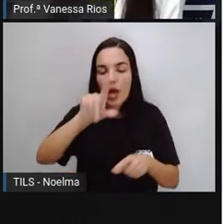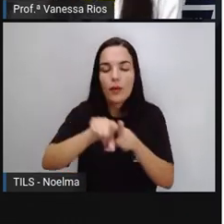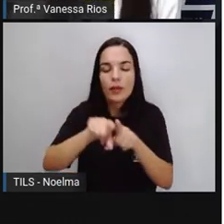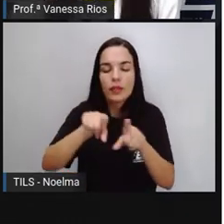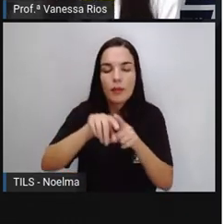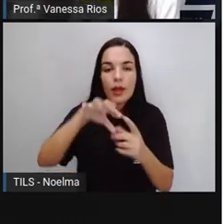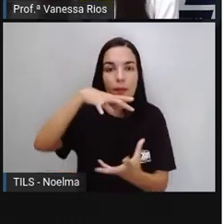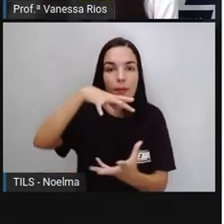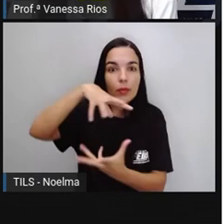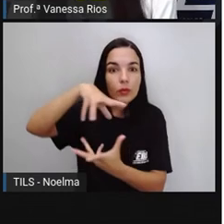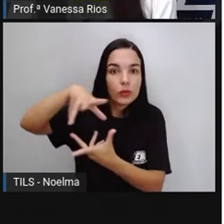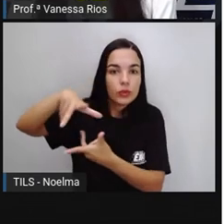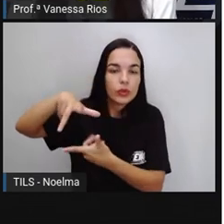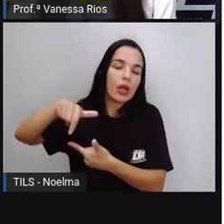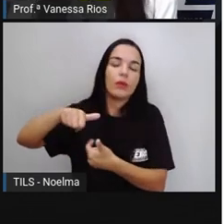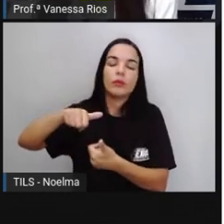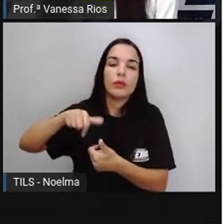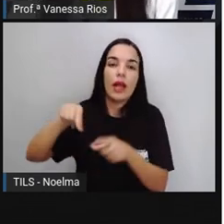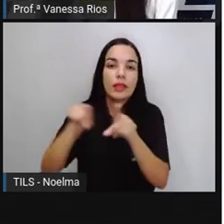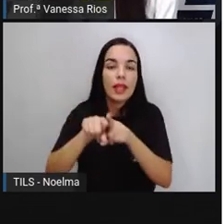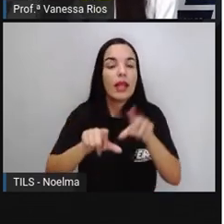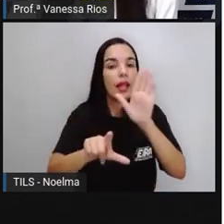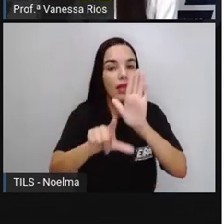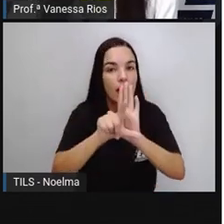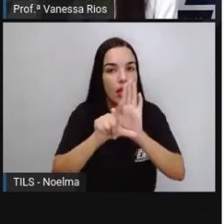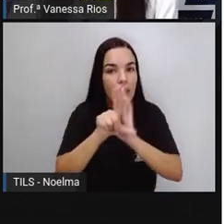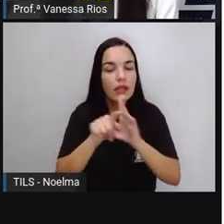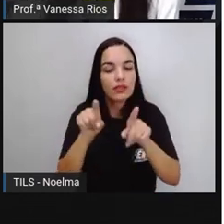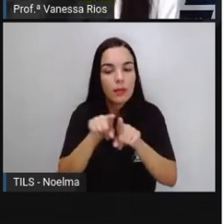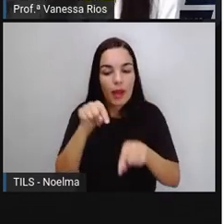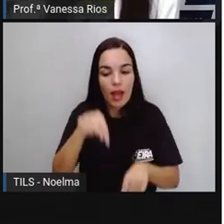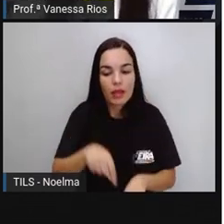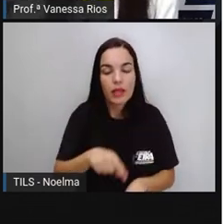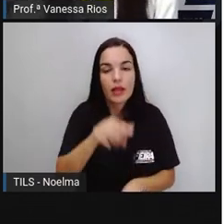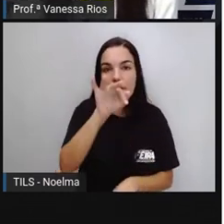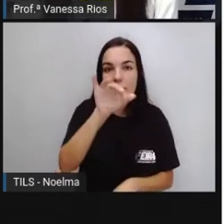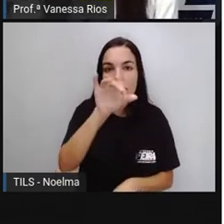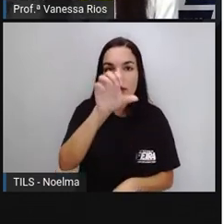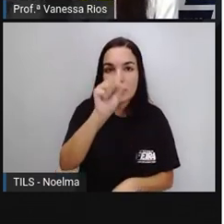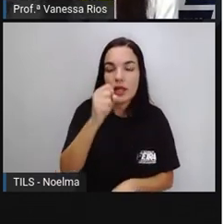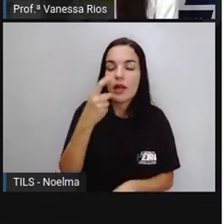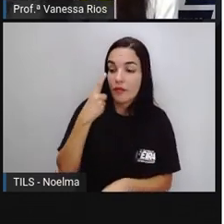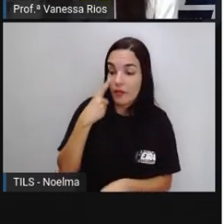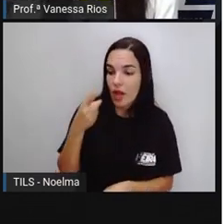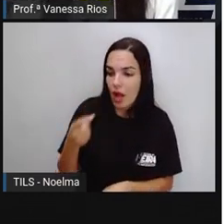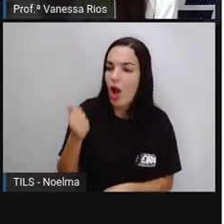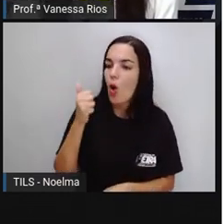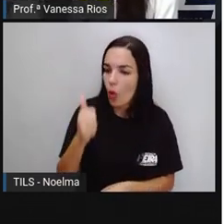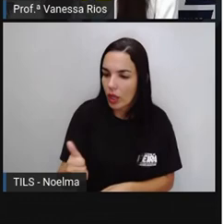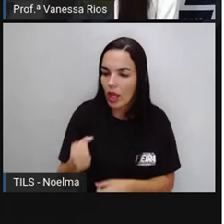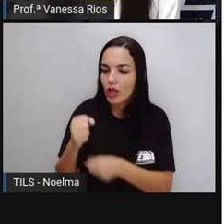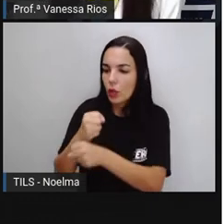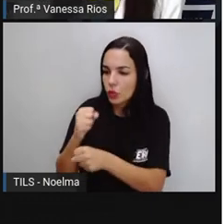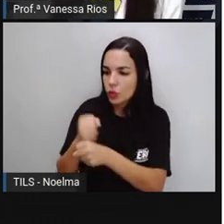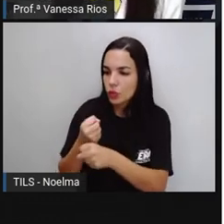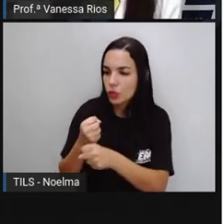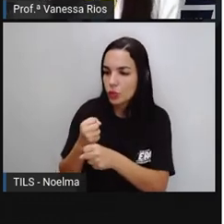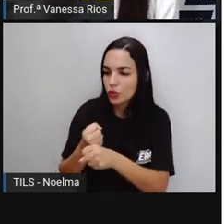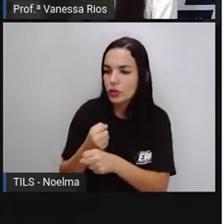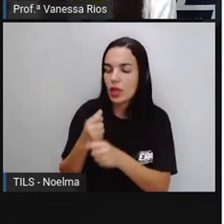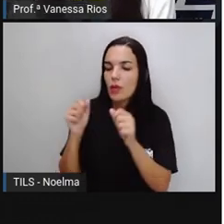existem leis também dentro do próprio município que reconhecem certas construções, bens